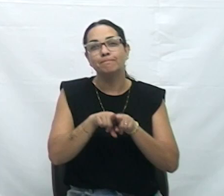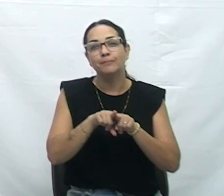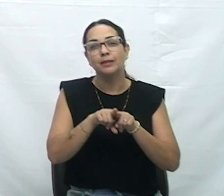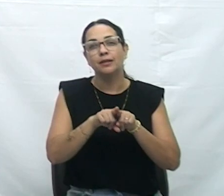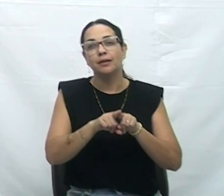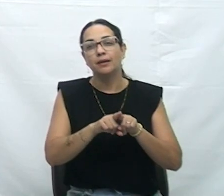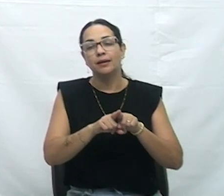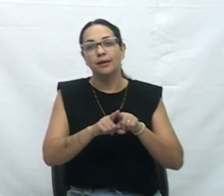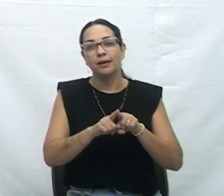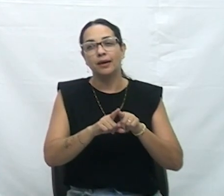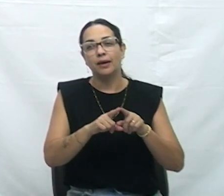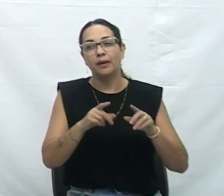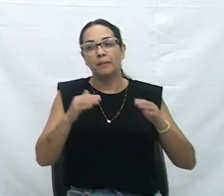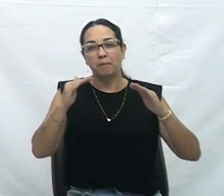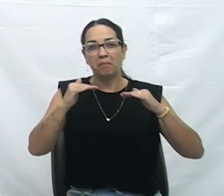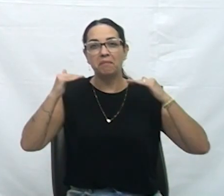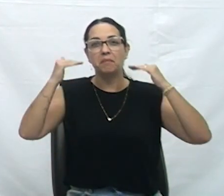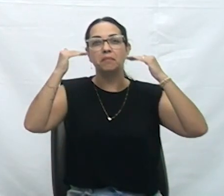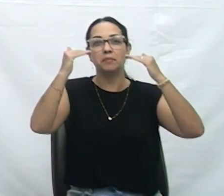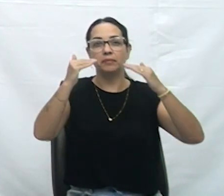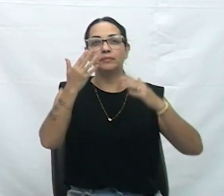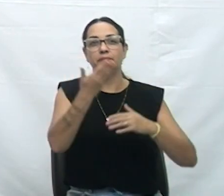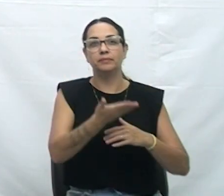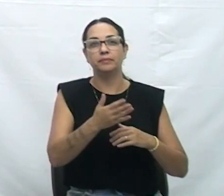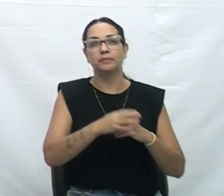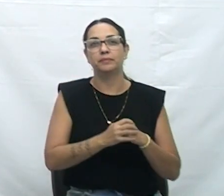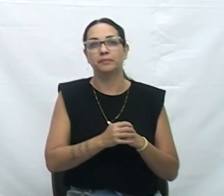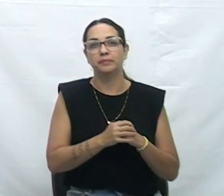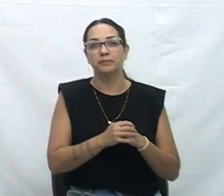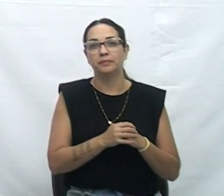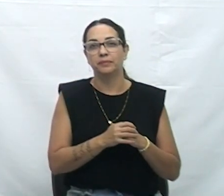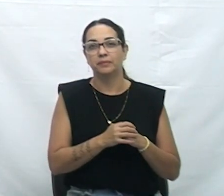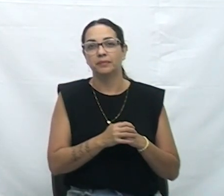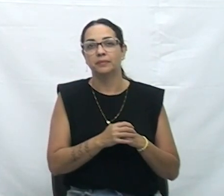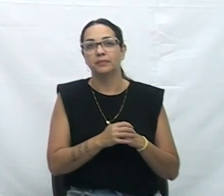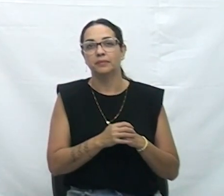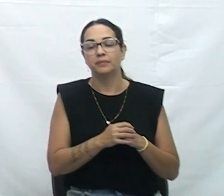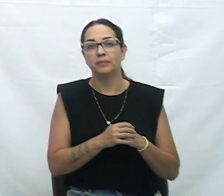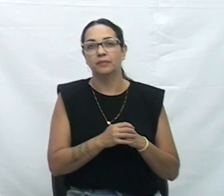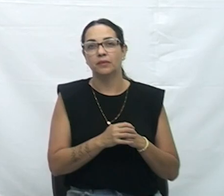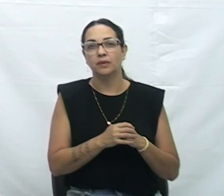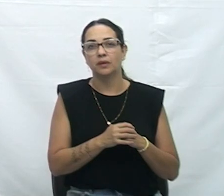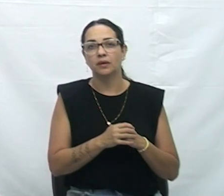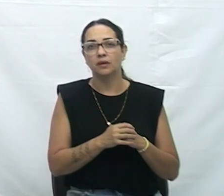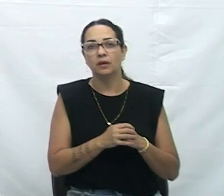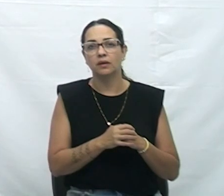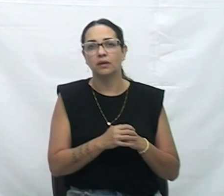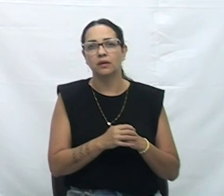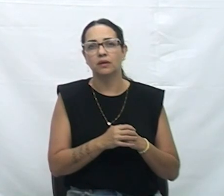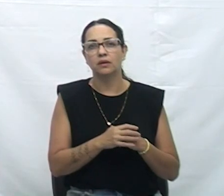quesito. Fale, presidente. Pode. Pode.